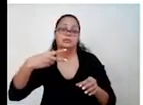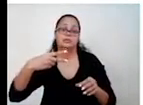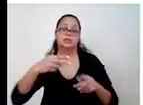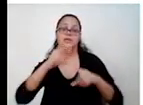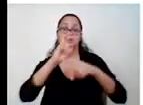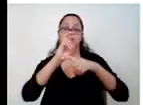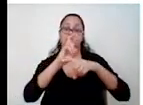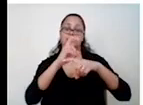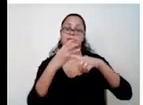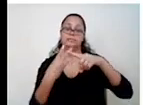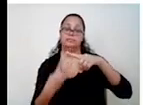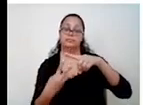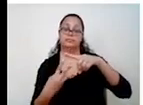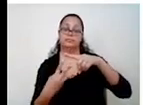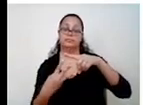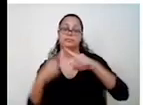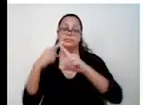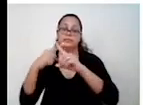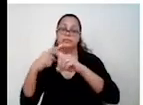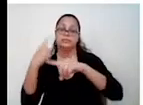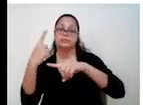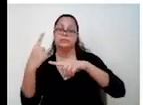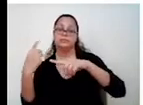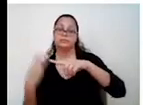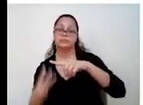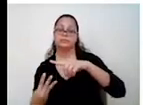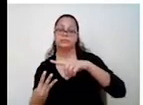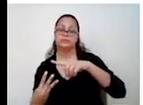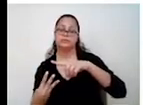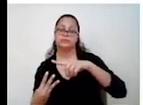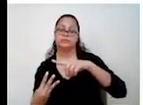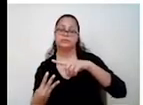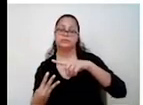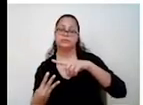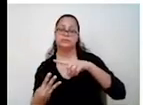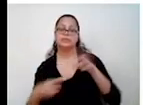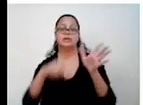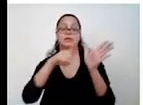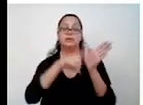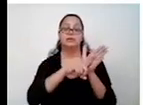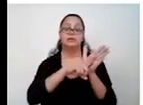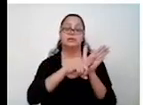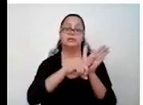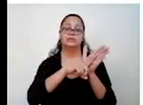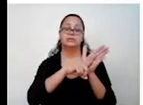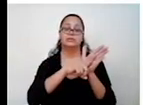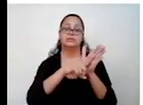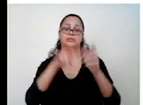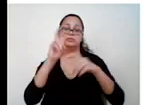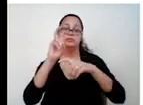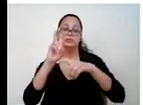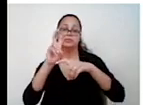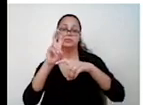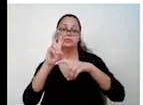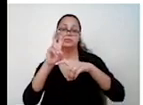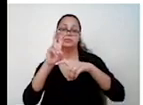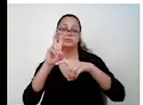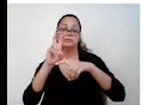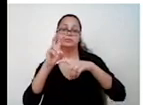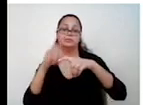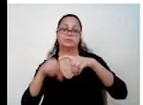1 sobre 3. Aí faz a conta, 5 vezes 1, 5. Negativo, porque aqui negativo. E 3 vezes 3, ó.